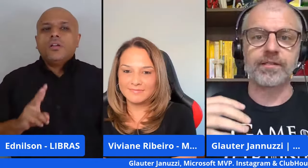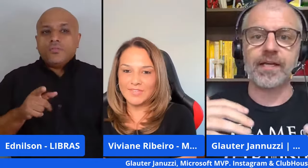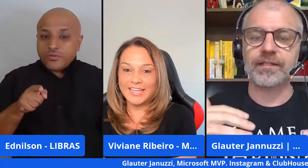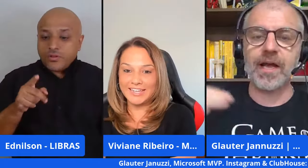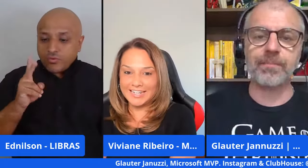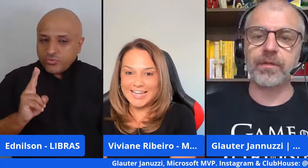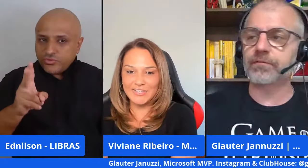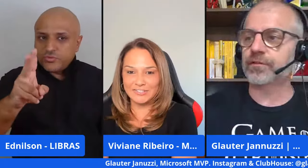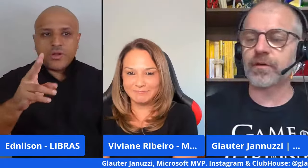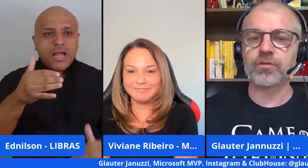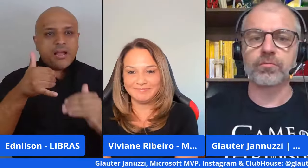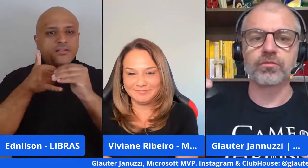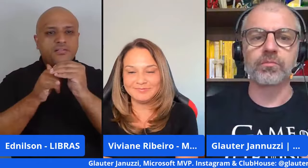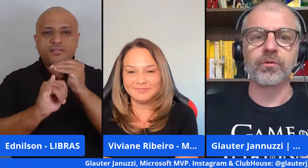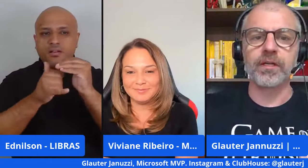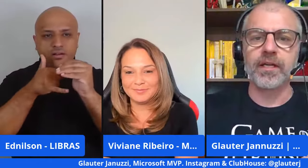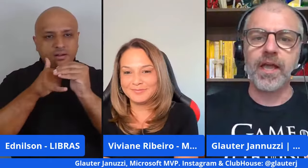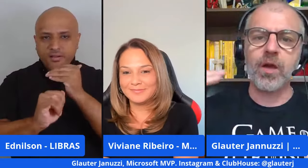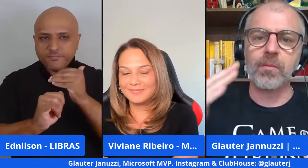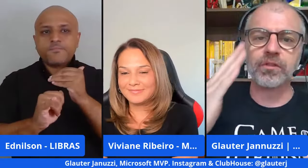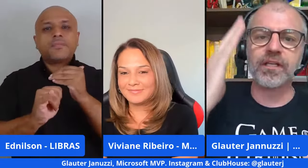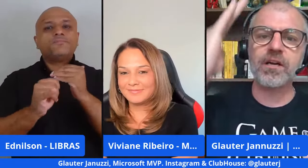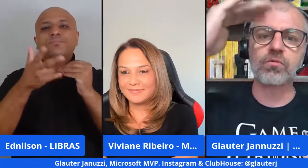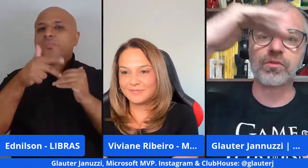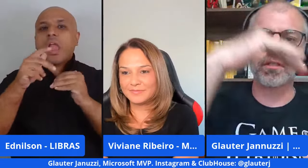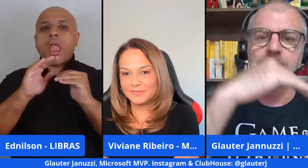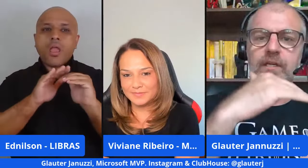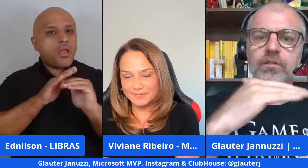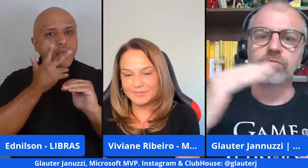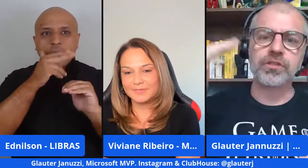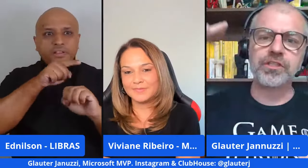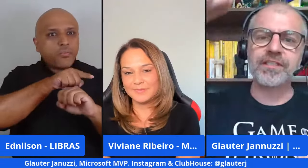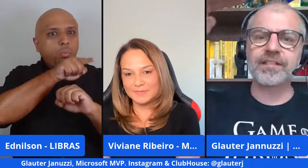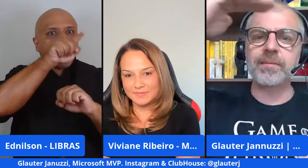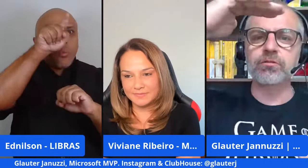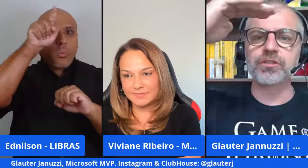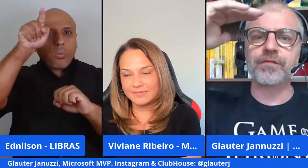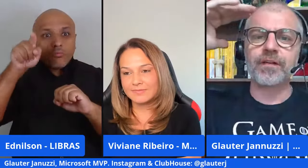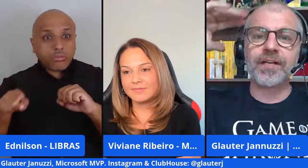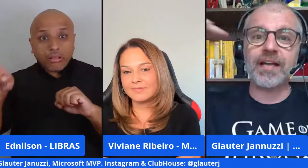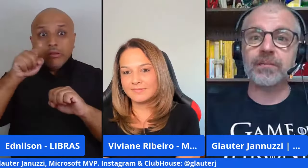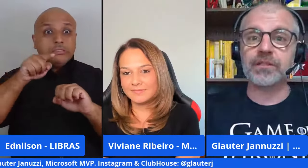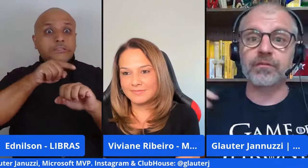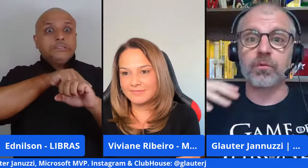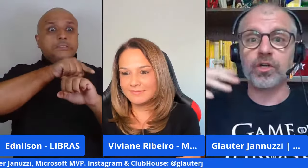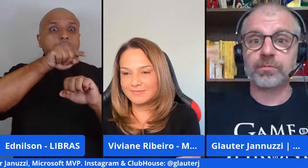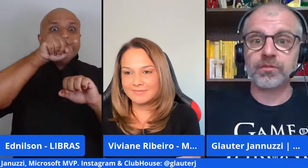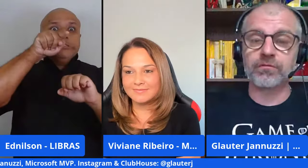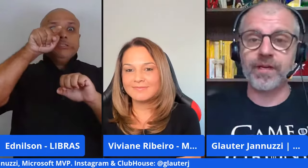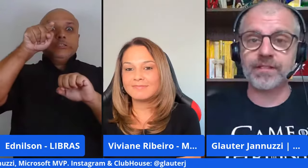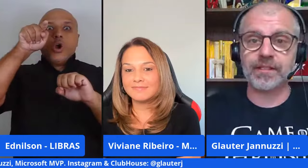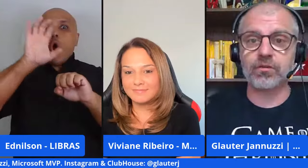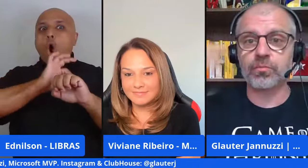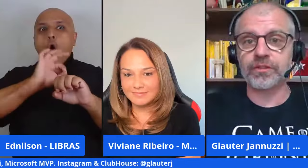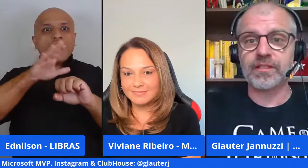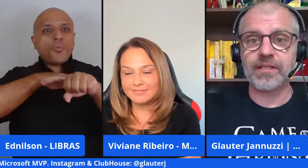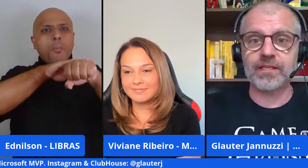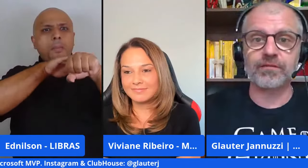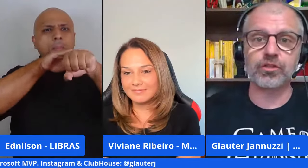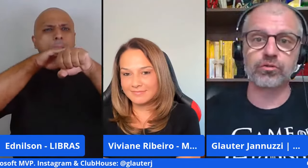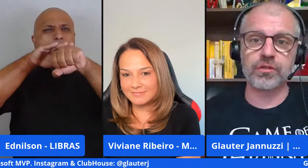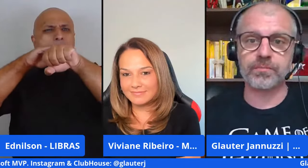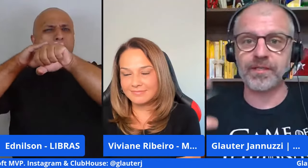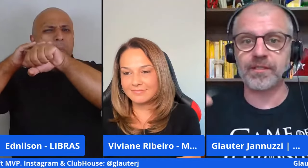startup o Fabrício comentou um pouco ali é uma montanha russa num dia você termina o dia falando caramba tive ótimas conversas aqui com